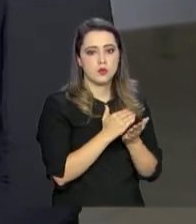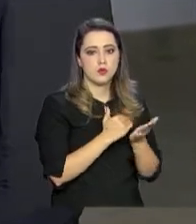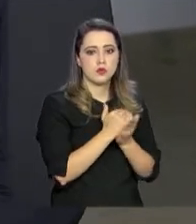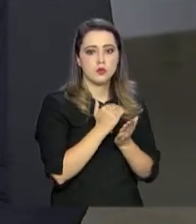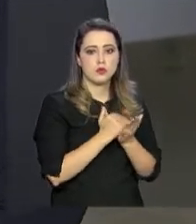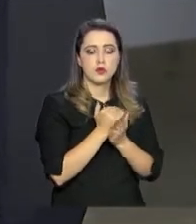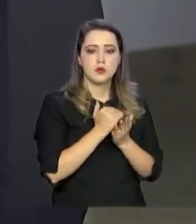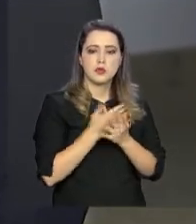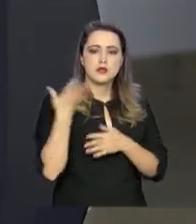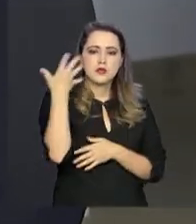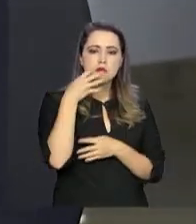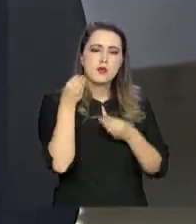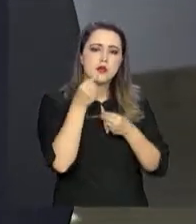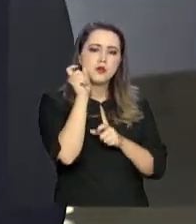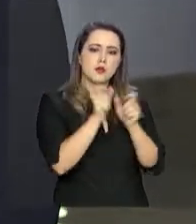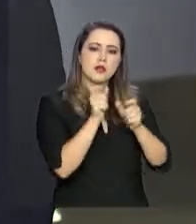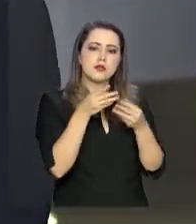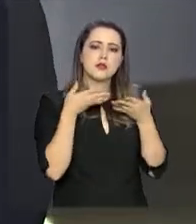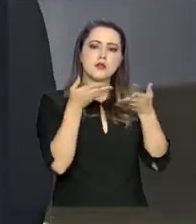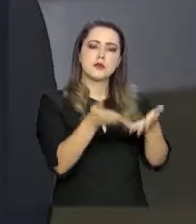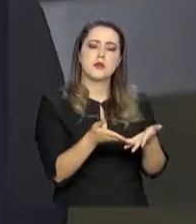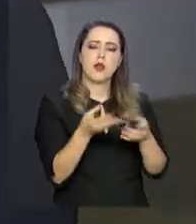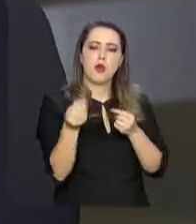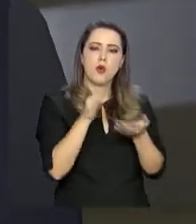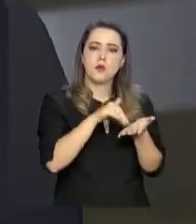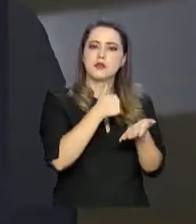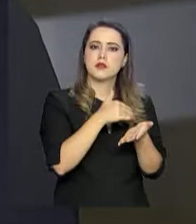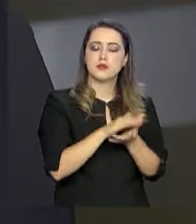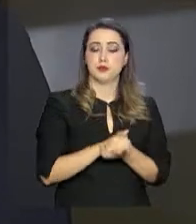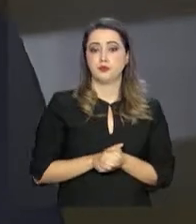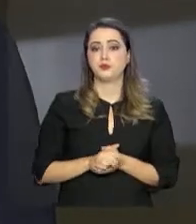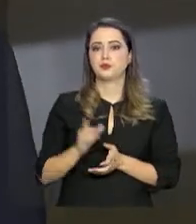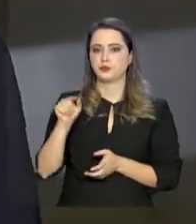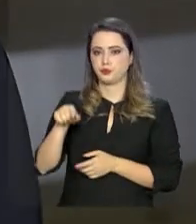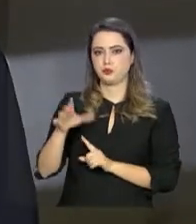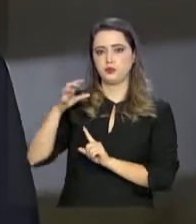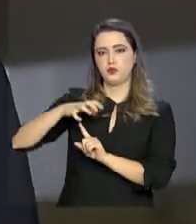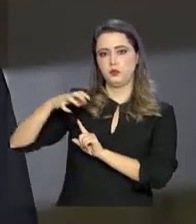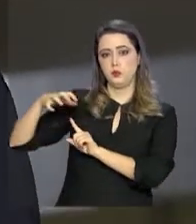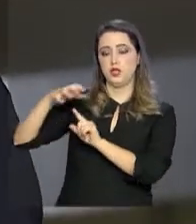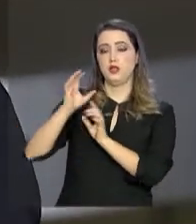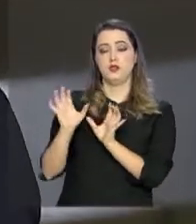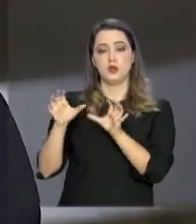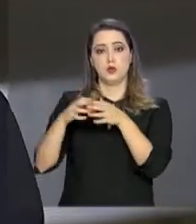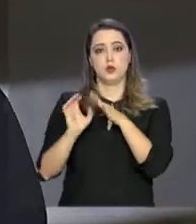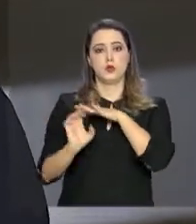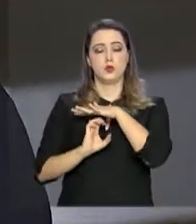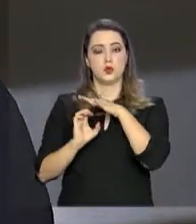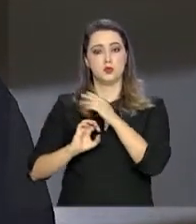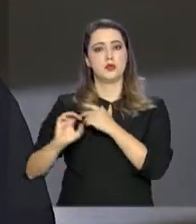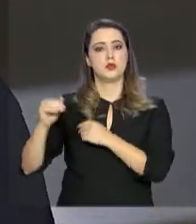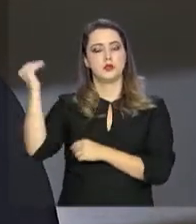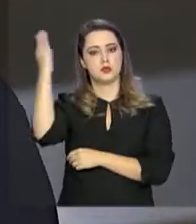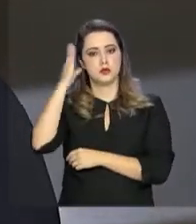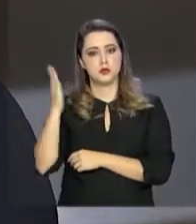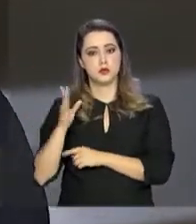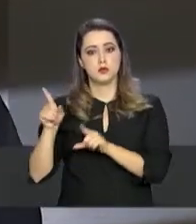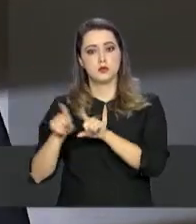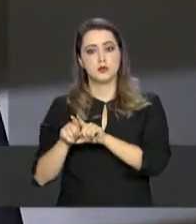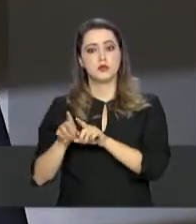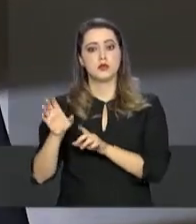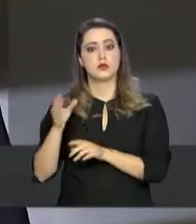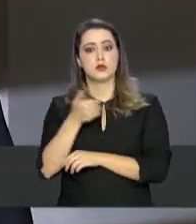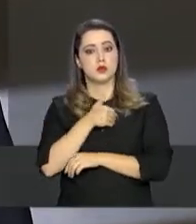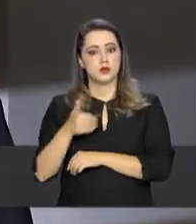interessados podem se inscrever. Bem, o trade, de uma maneira geral, brasileiro, assim como também entidades